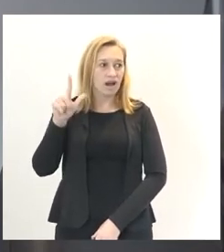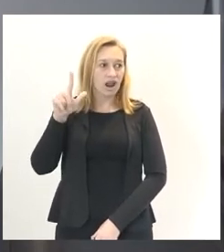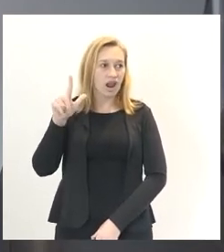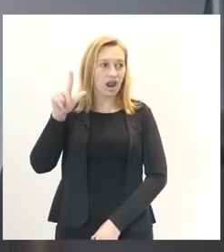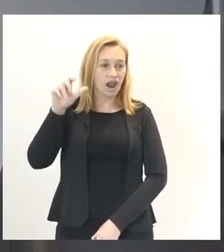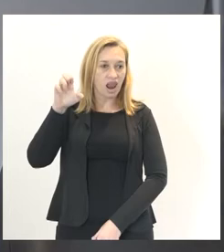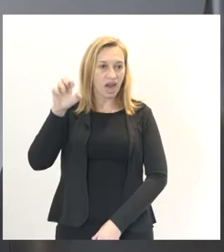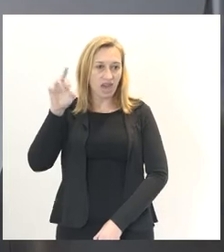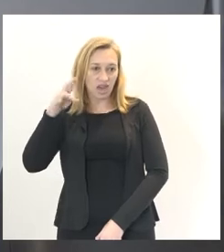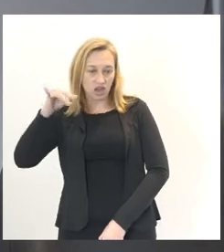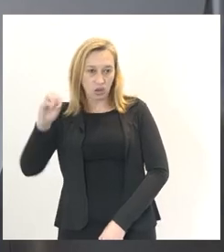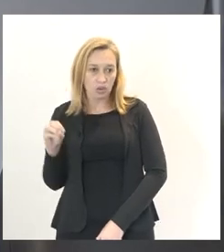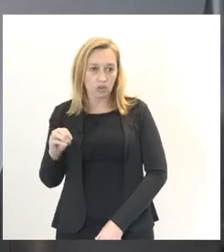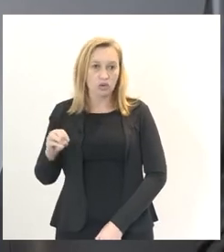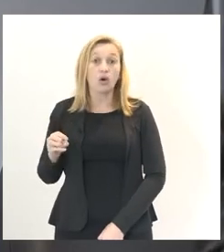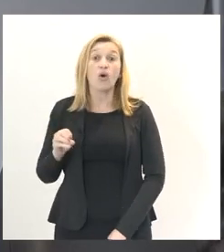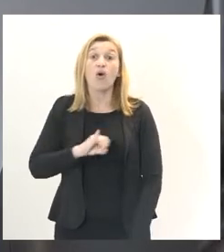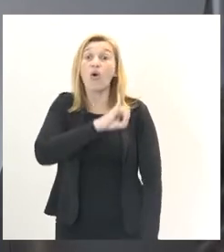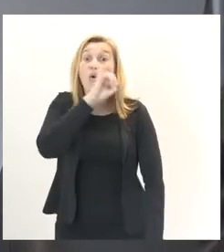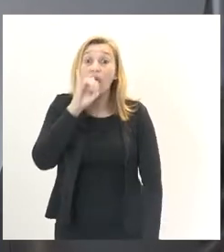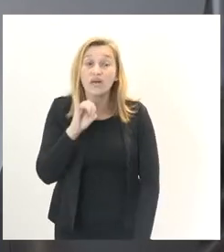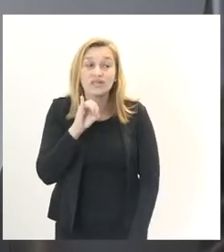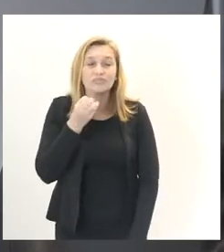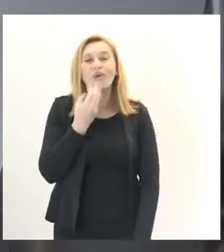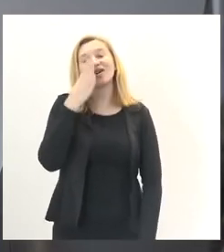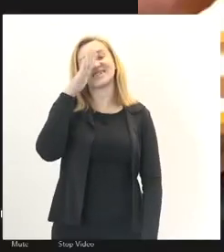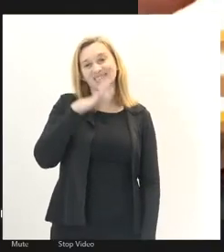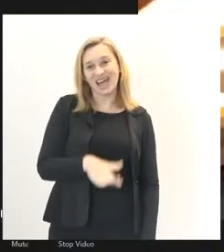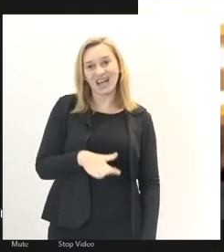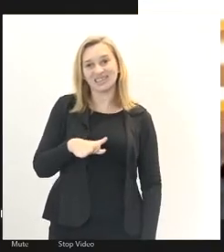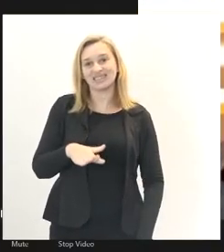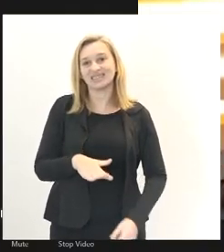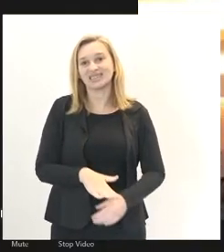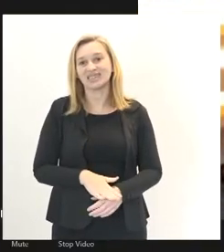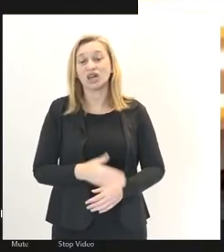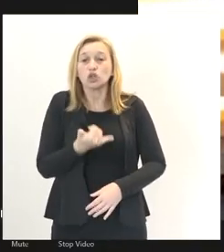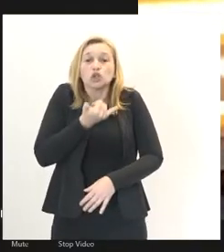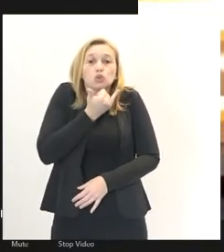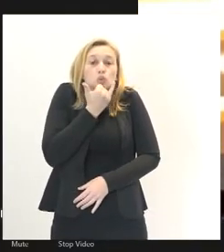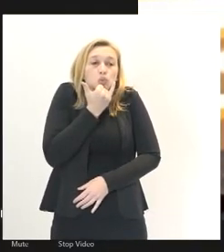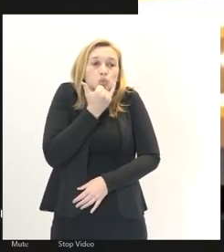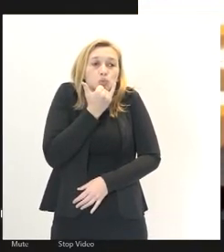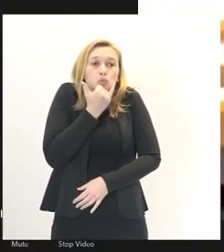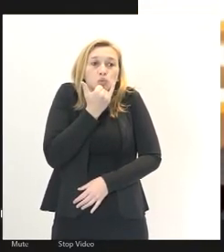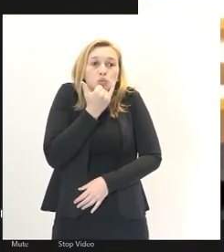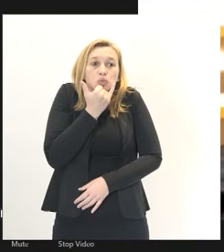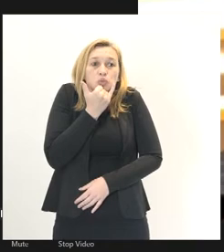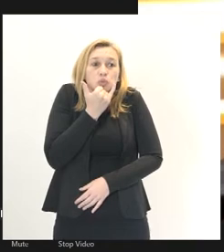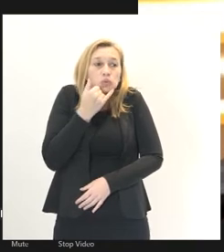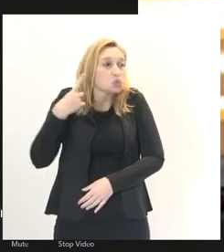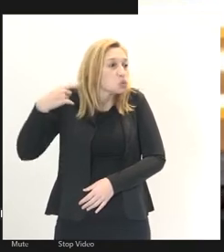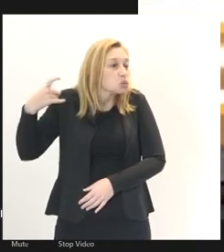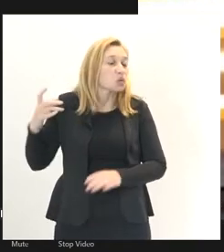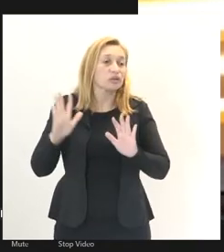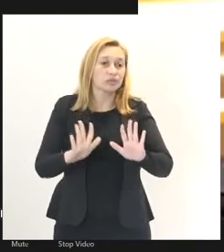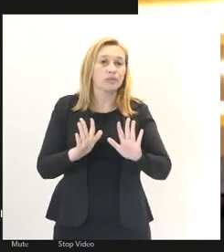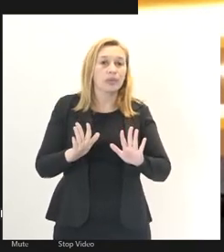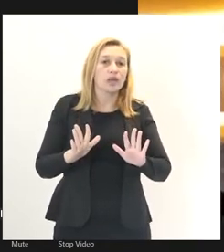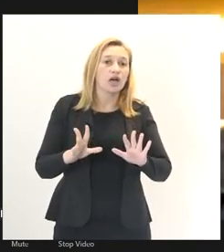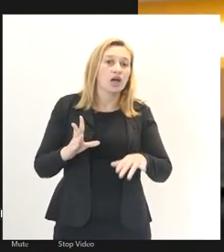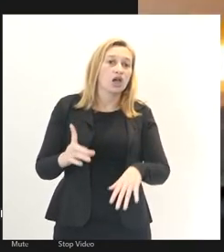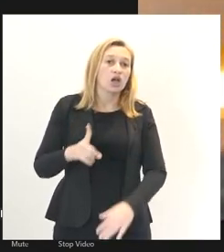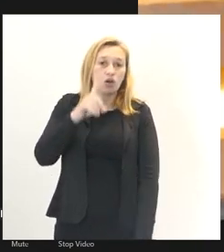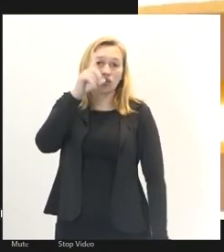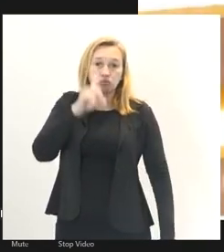Fenassojá. Olá, boa tarde. Vocês me desculpem o certo barulho ambiente, é assim, eu sou diretor da